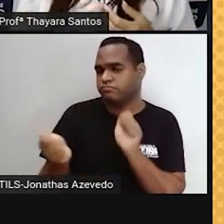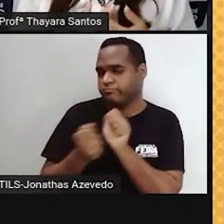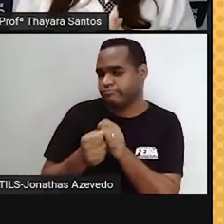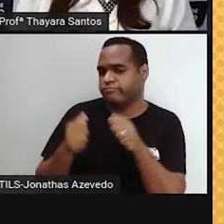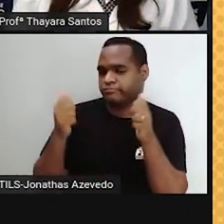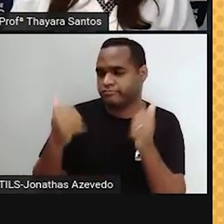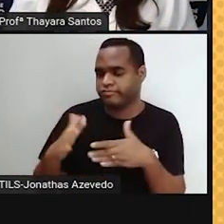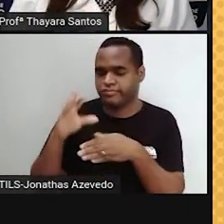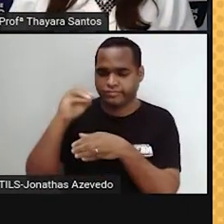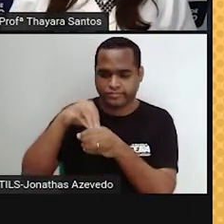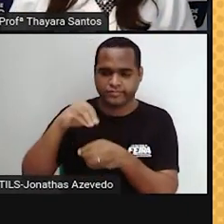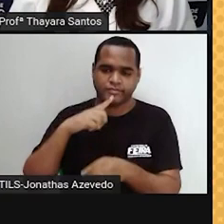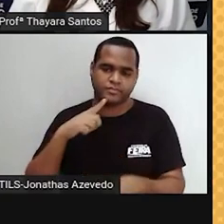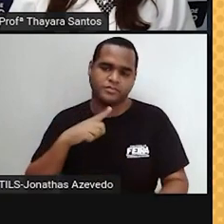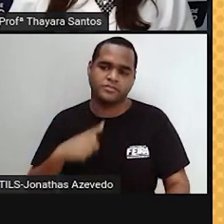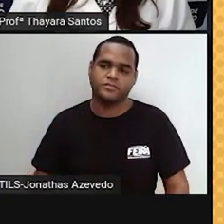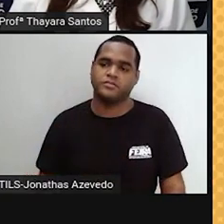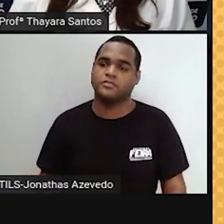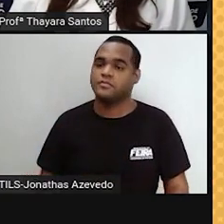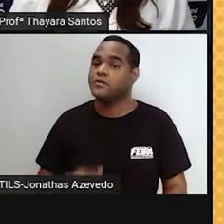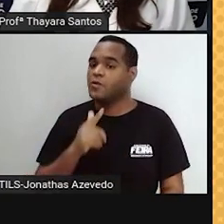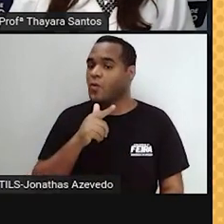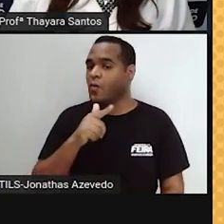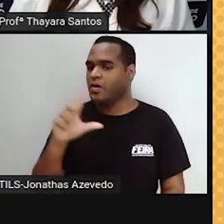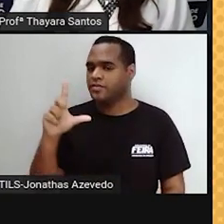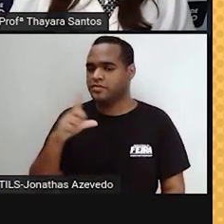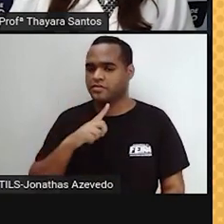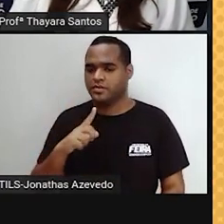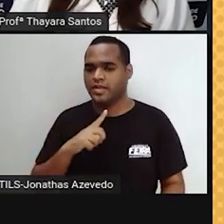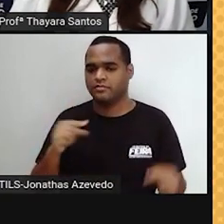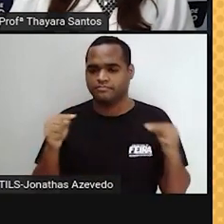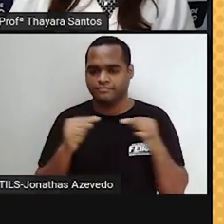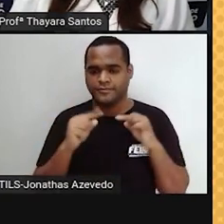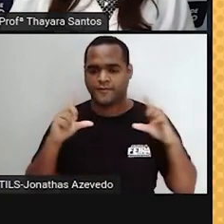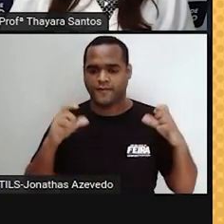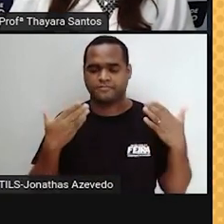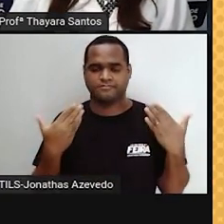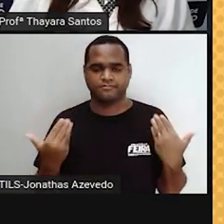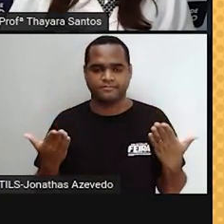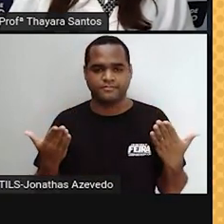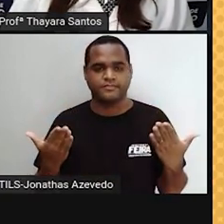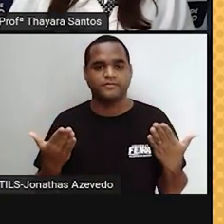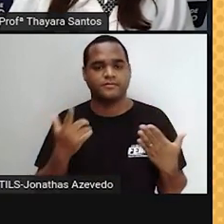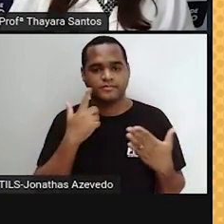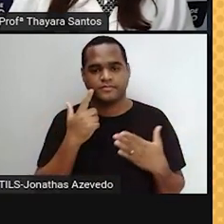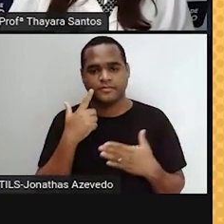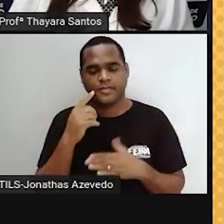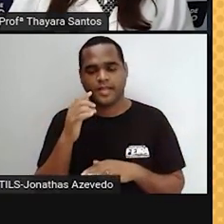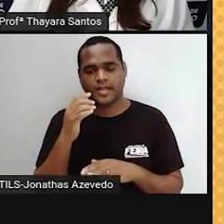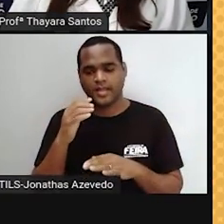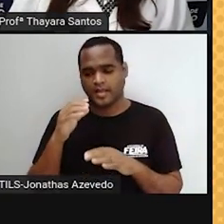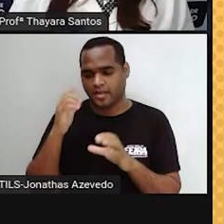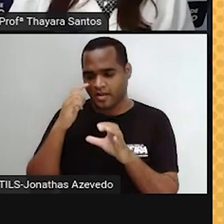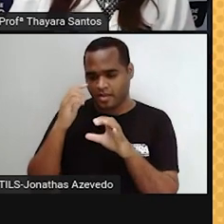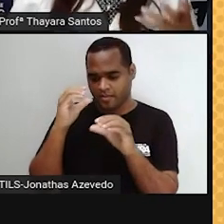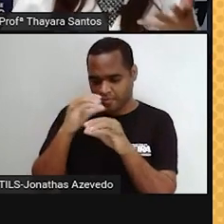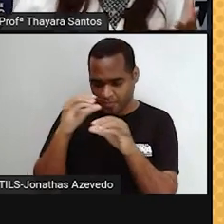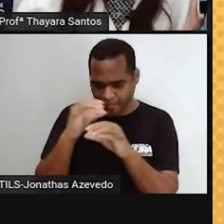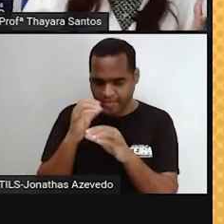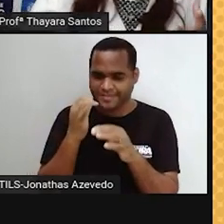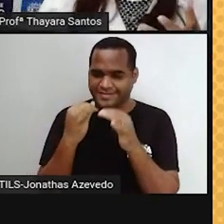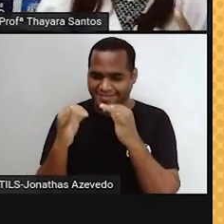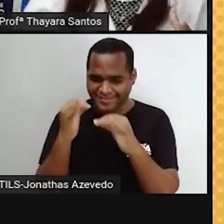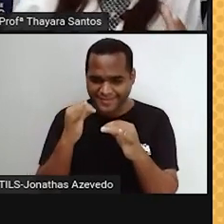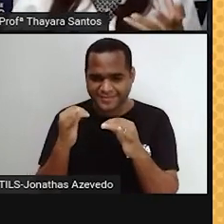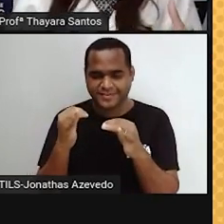embriãozinho ali. E essa outra imagem aqui é uma fotografia mesmo no microscópio eletrônico. Então, aqui a gente está vendo, a gente tem